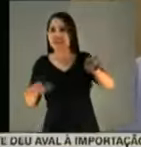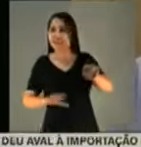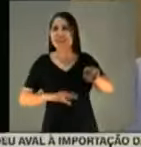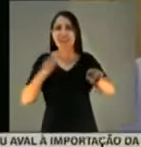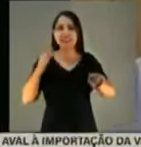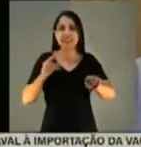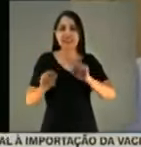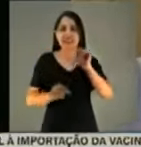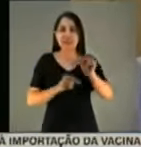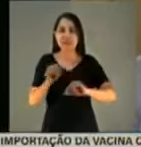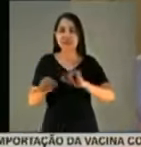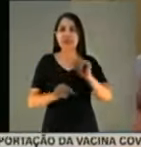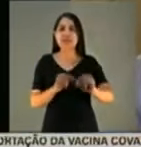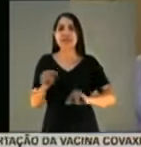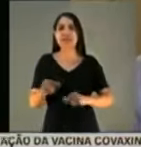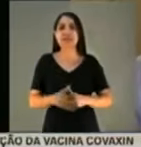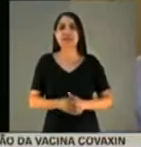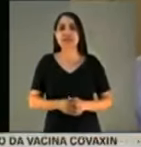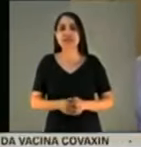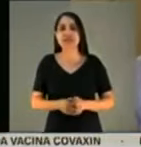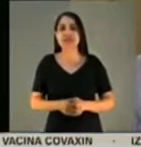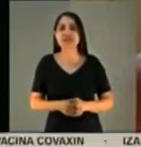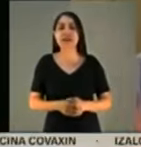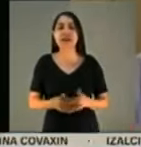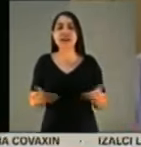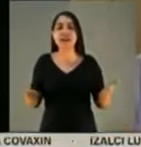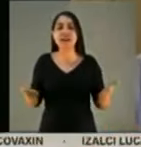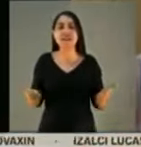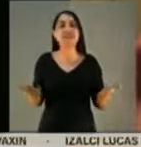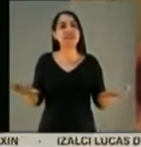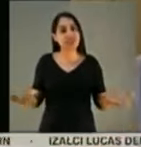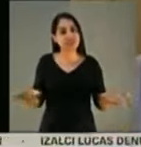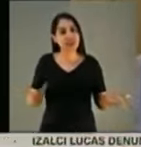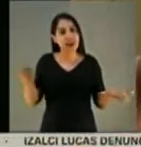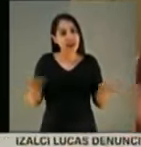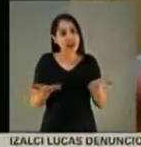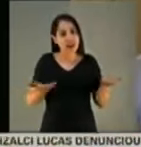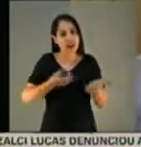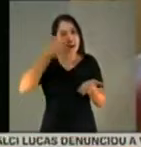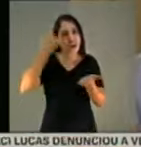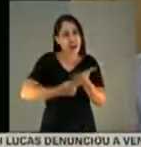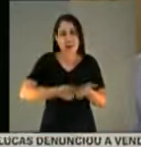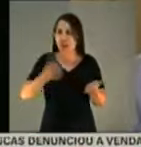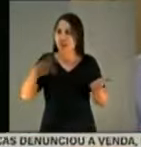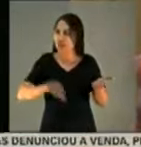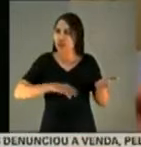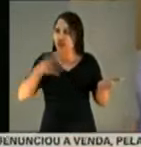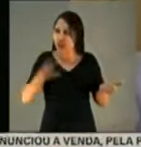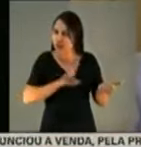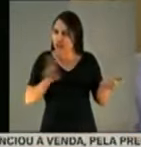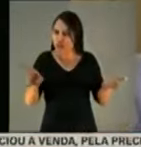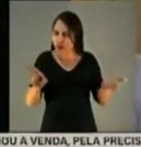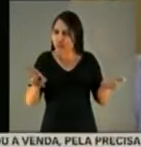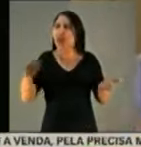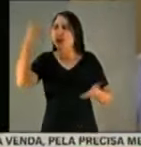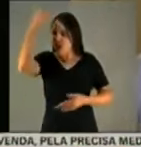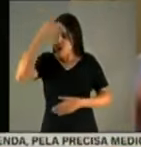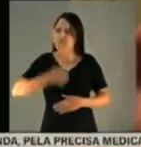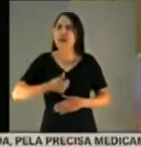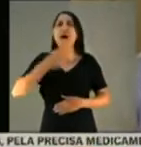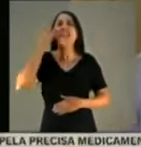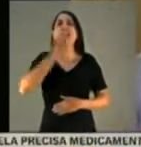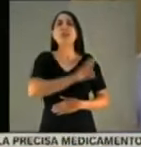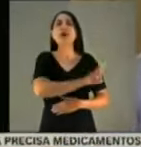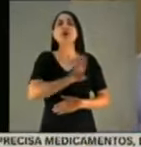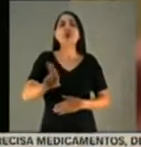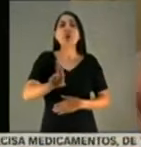assumir o compromisso de dizer a verdade. O senhor assumiu o compromisso. E agora aqui, diante do Brasil, não tem a coragem de falar o nome. Eu falo. Deputado